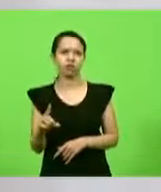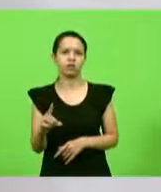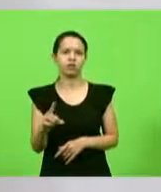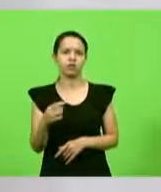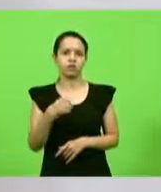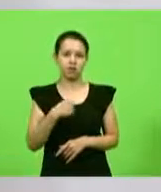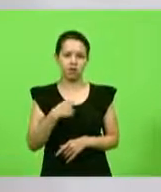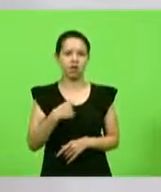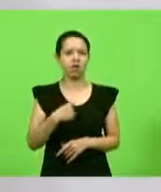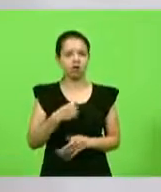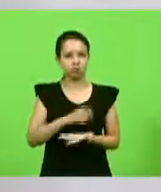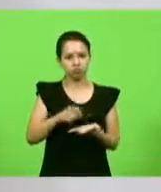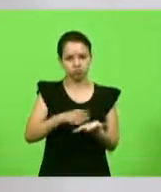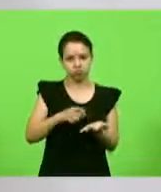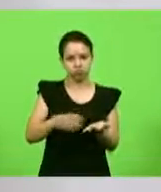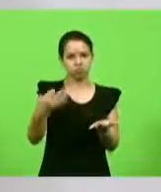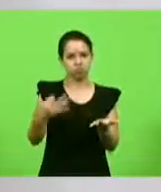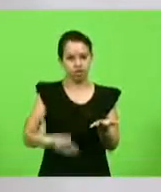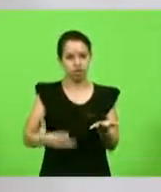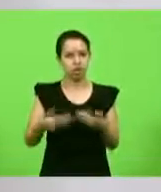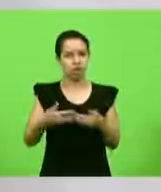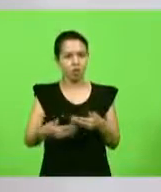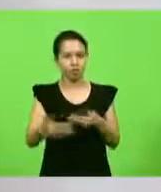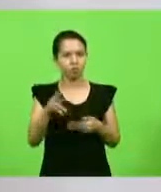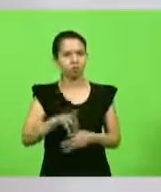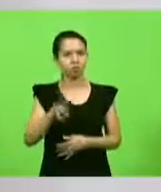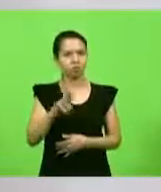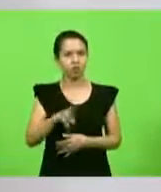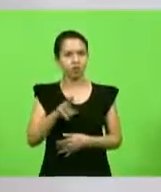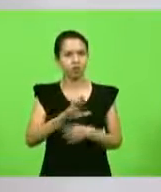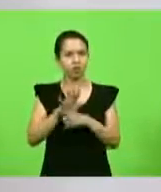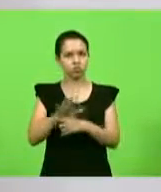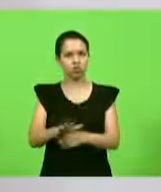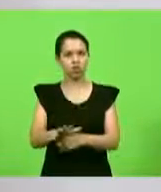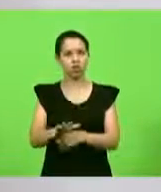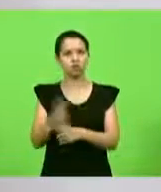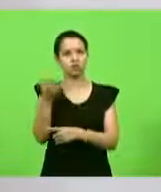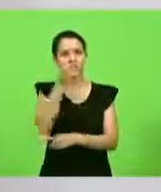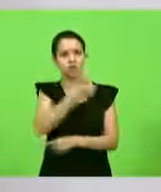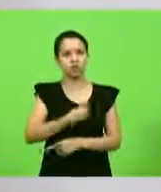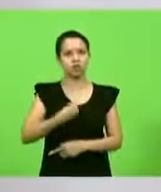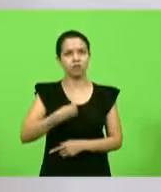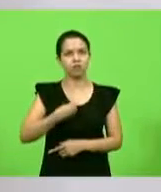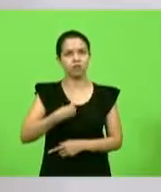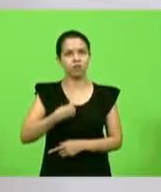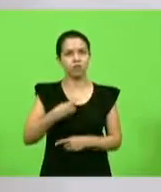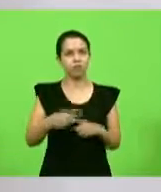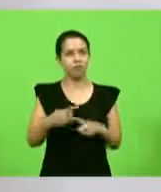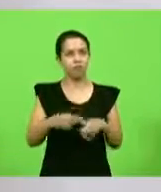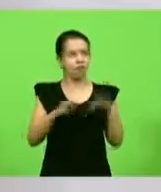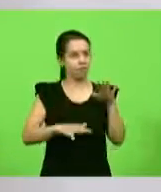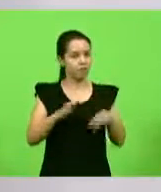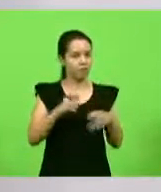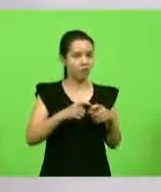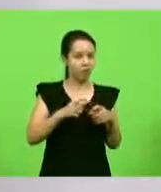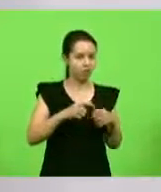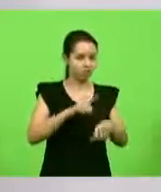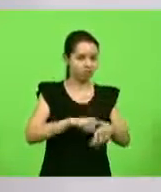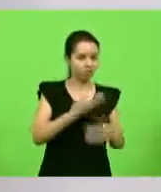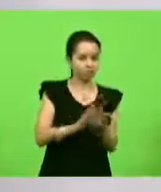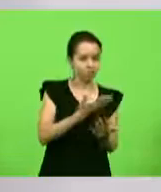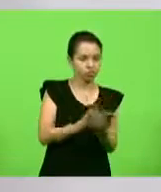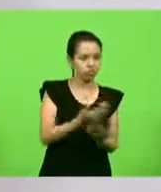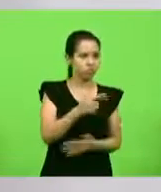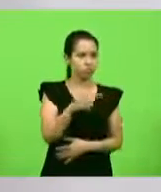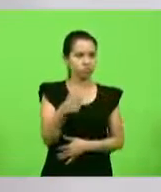a orientação, e aí ele vai começar a utilizar para salvar vidas, porque os médicos, muitas vezes, não tem tempo para estudar, então, você